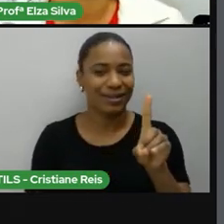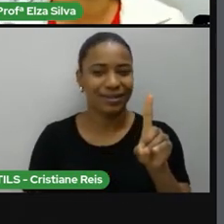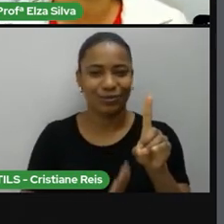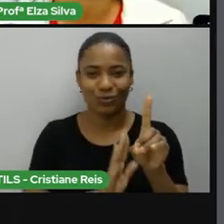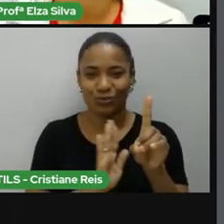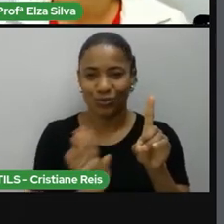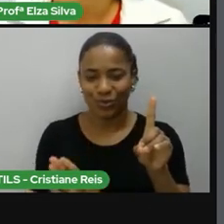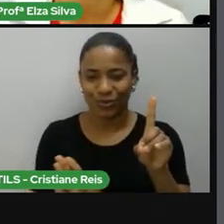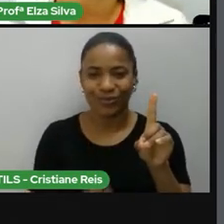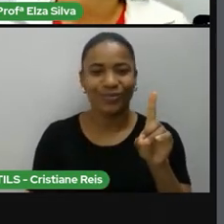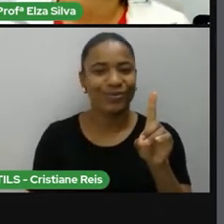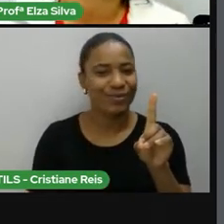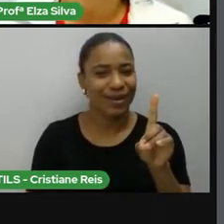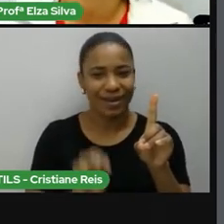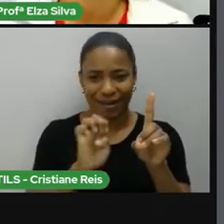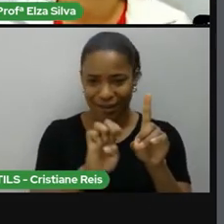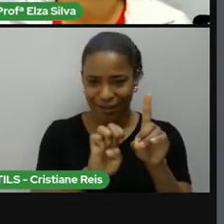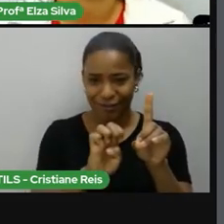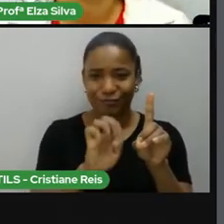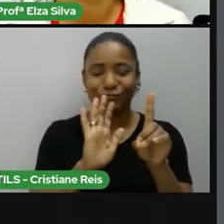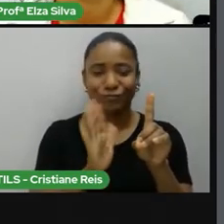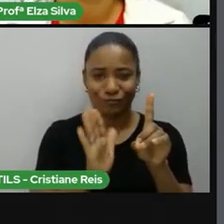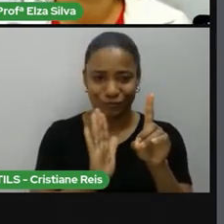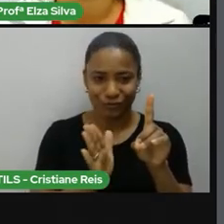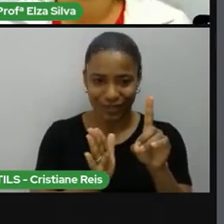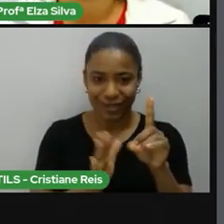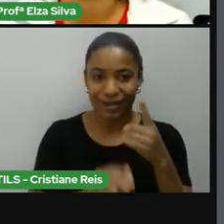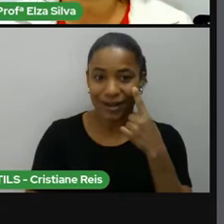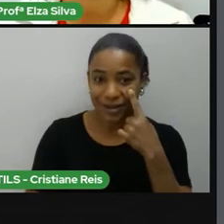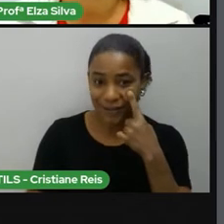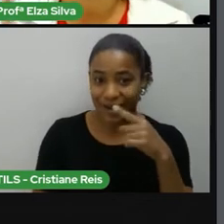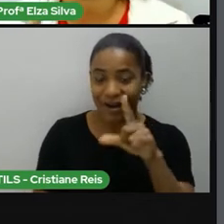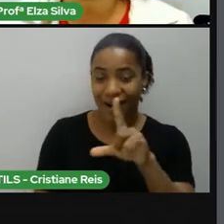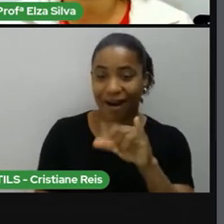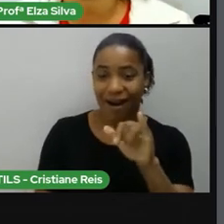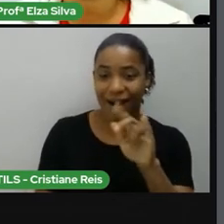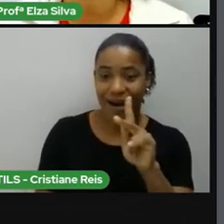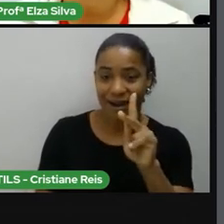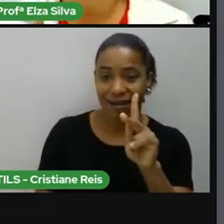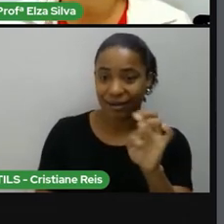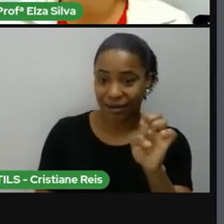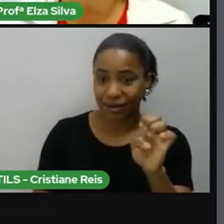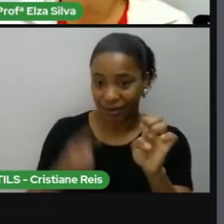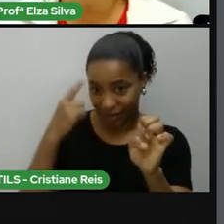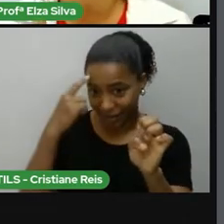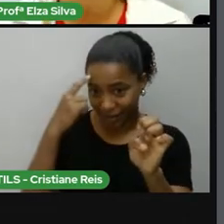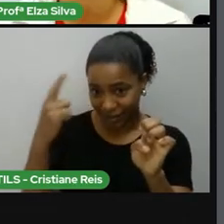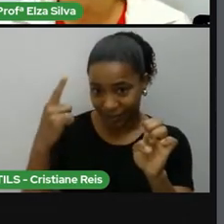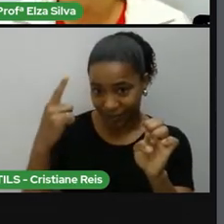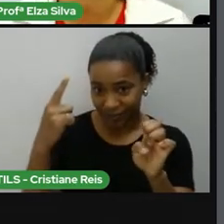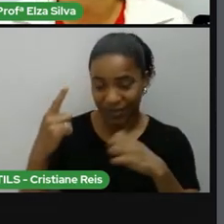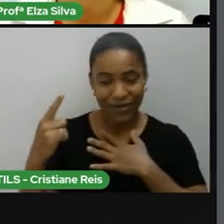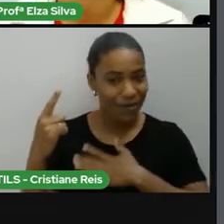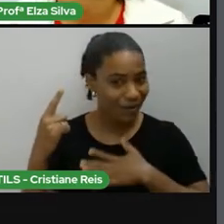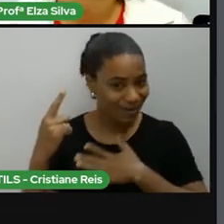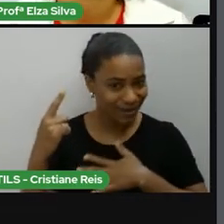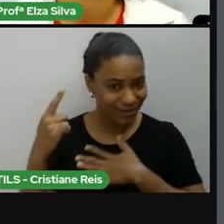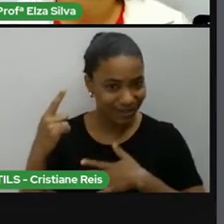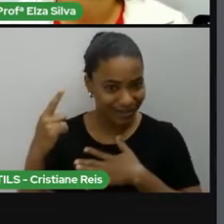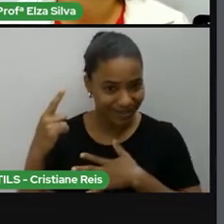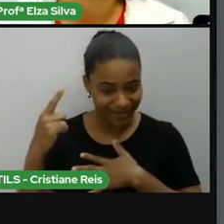danced, like, liked. Like, só para lembrar, é o verbo gostar.